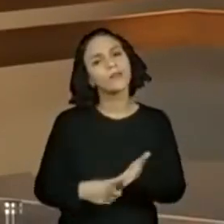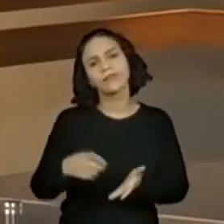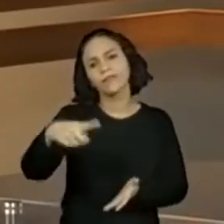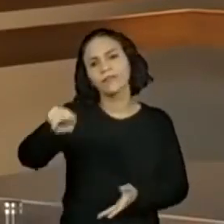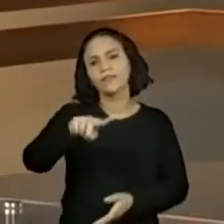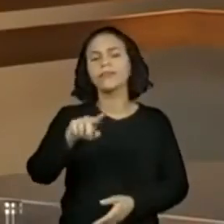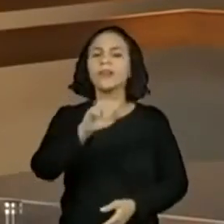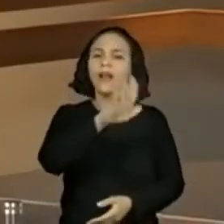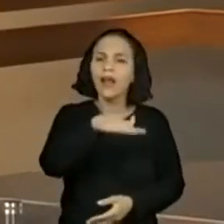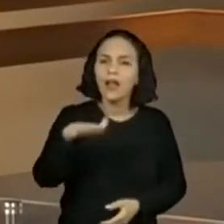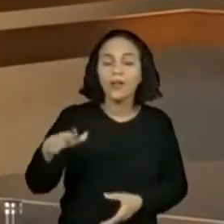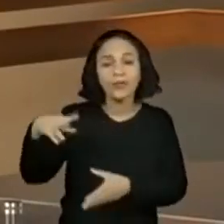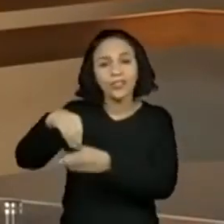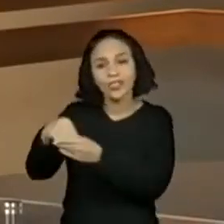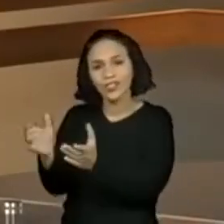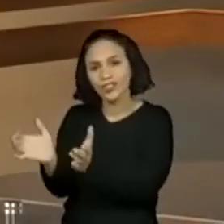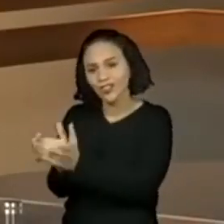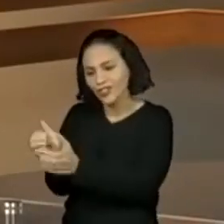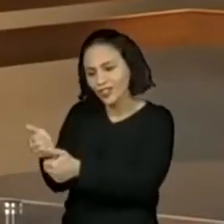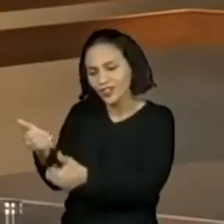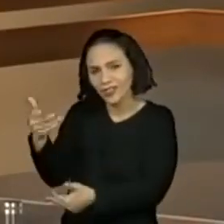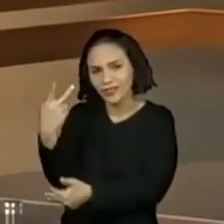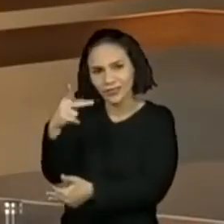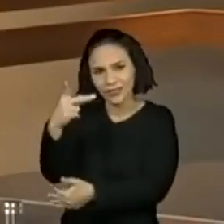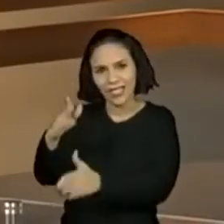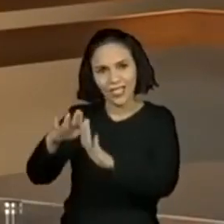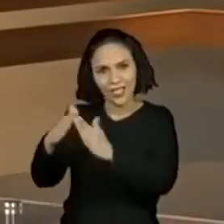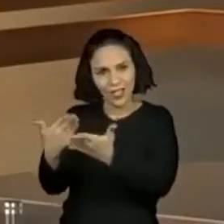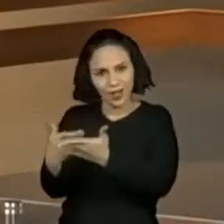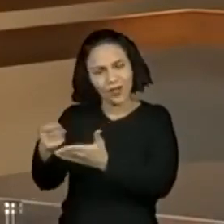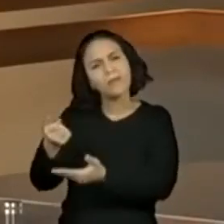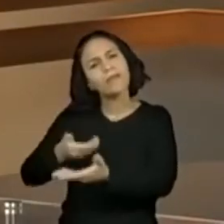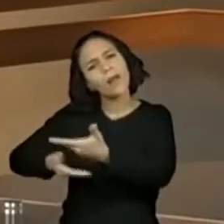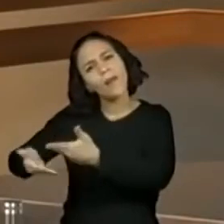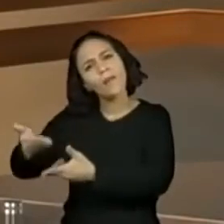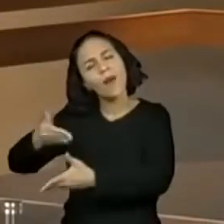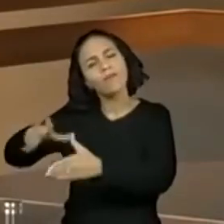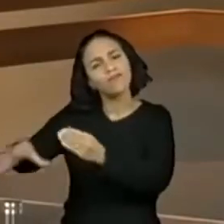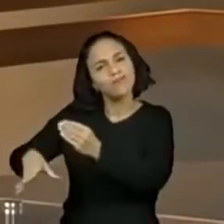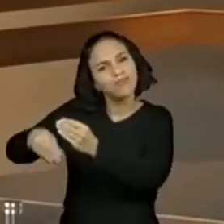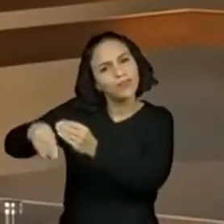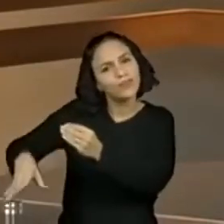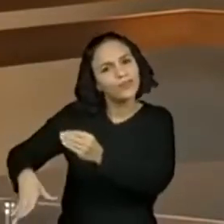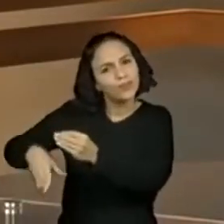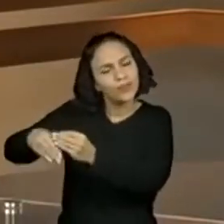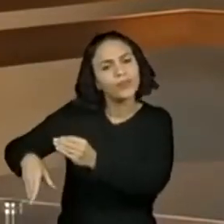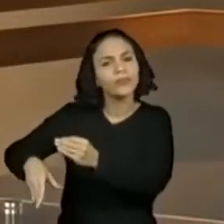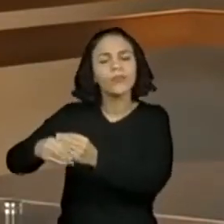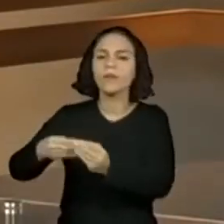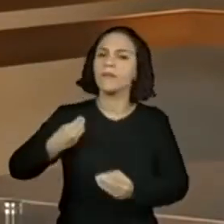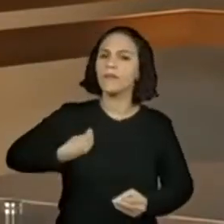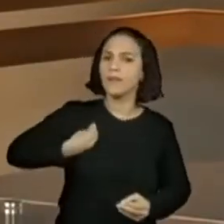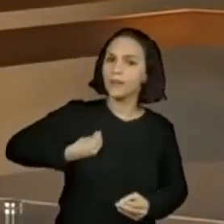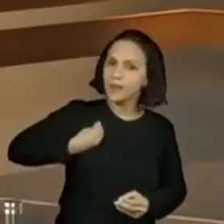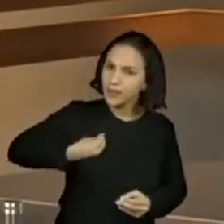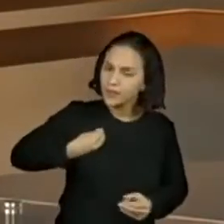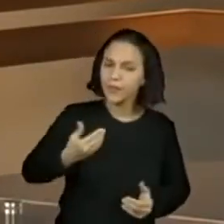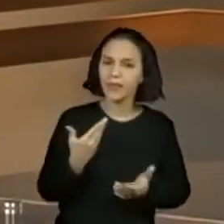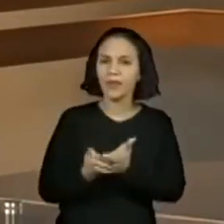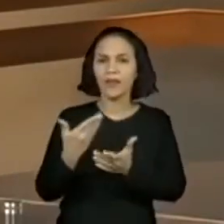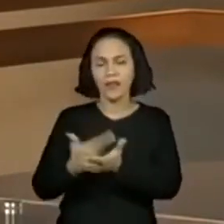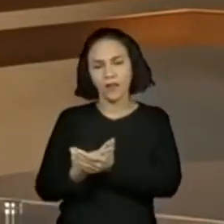alunos, no chat individual aí da escola de vocês, fazendo as suas contribuições, participando da aula,